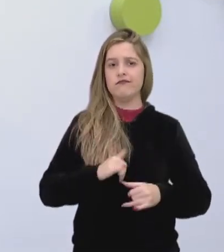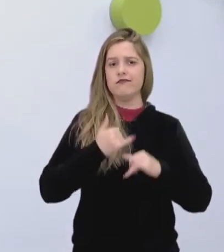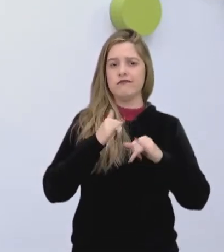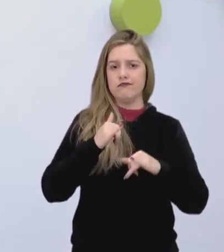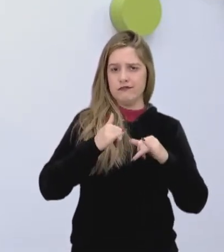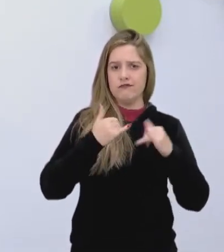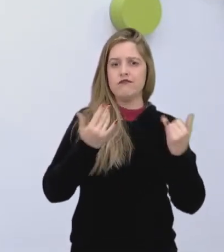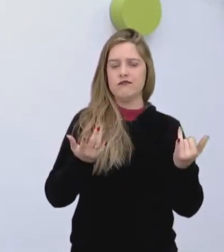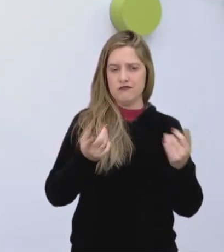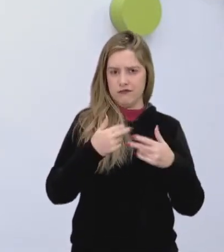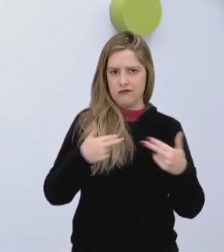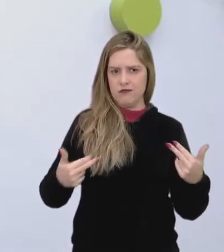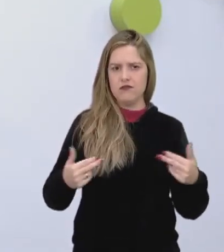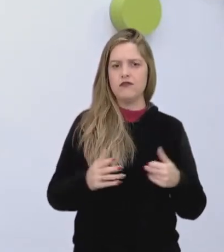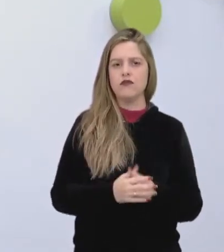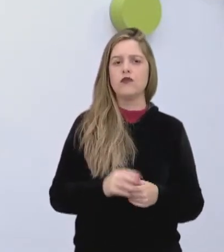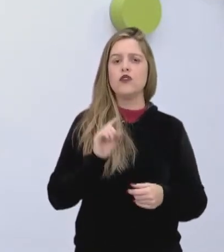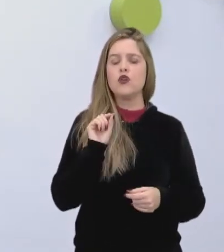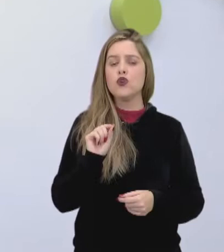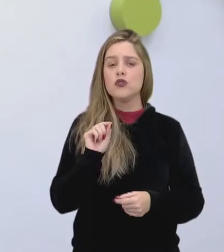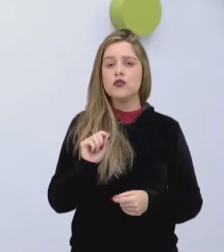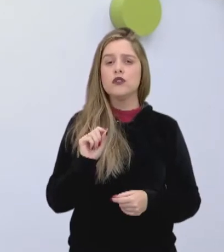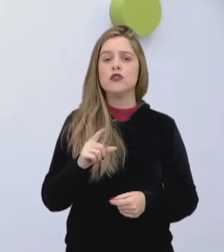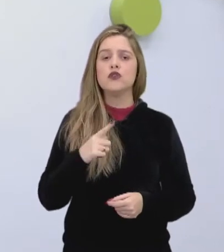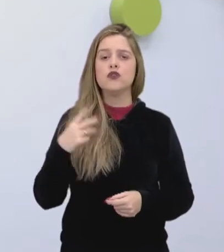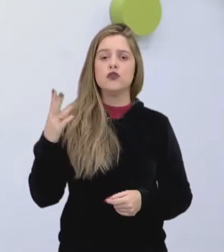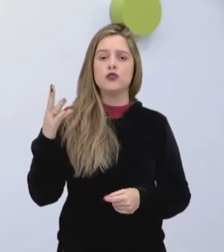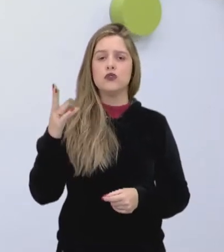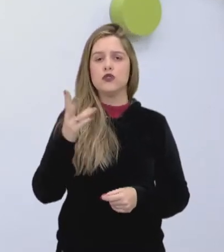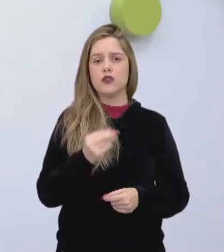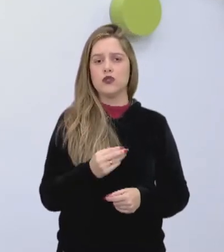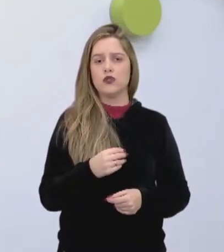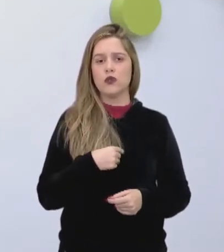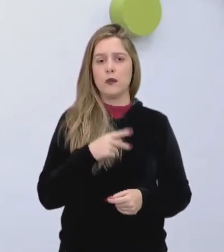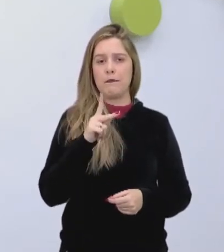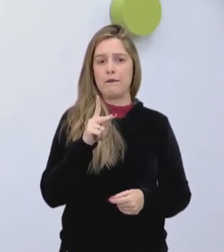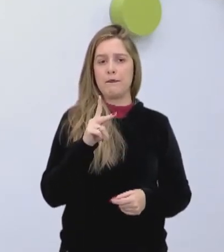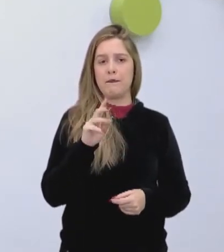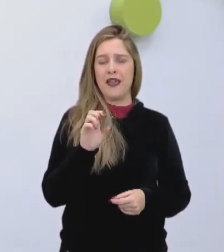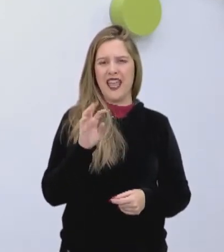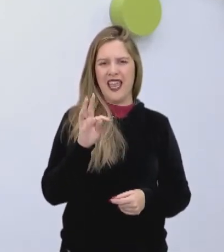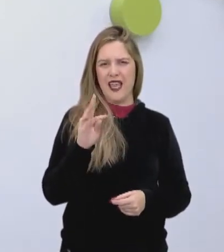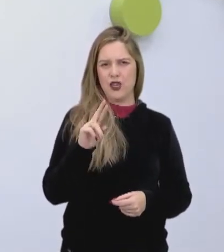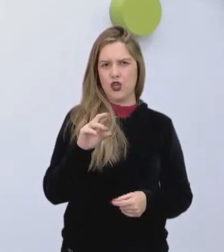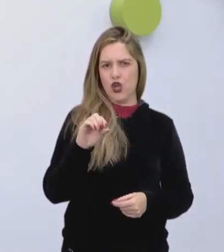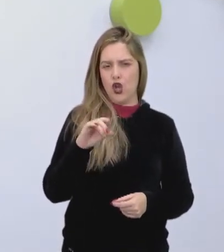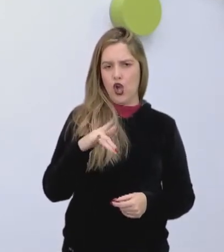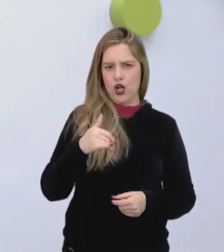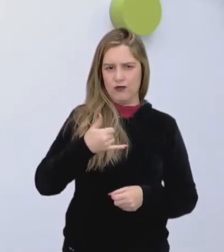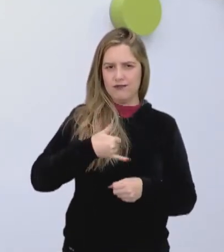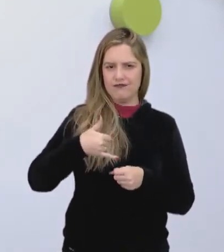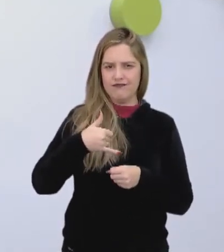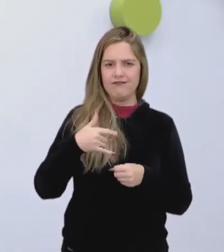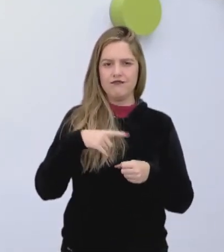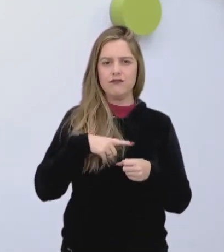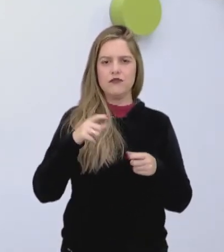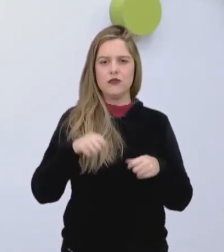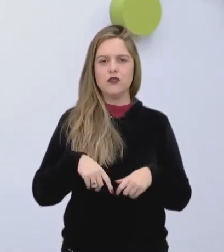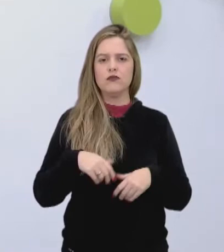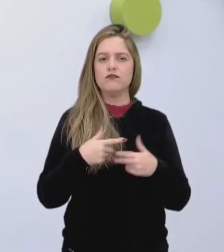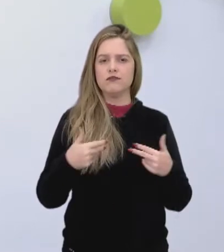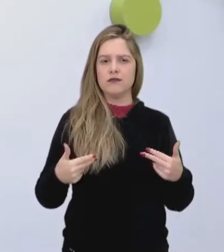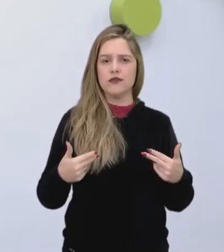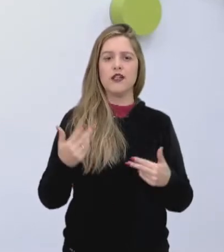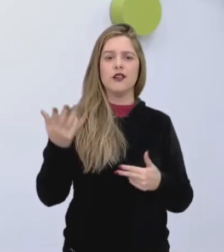hidrocarburetos. Sendo que o mais comum de todos é o petróleo. Muitos historiadores, inclusive, dizem que nós vivemos